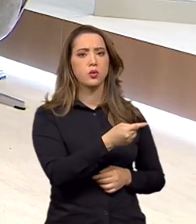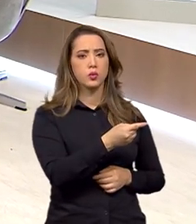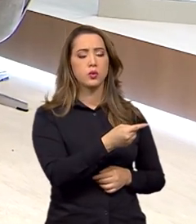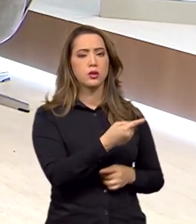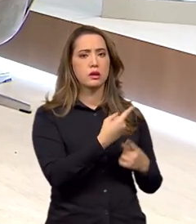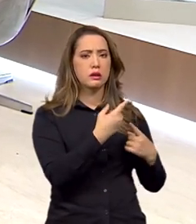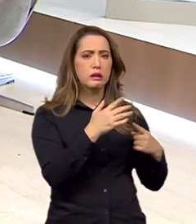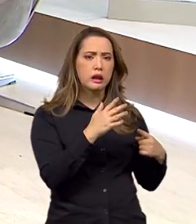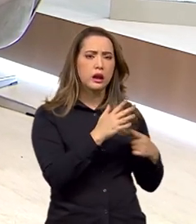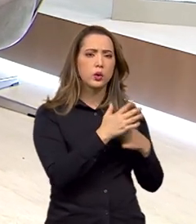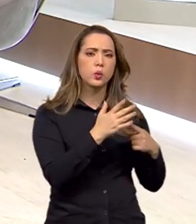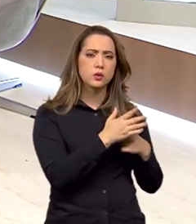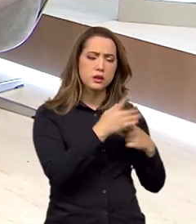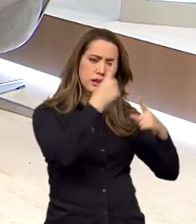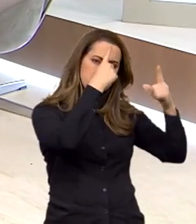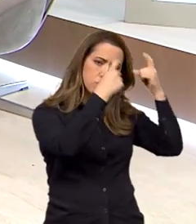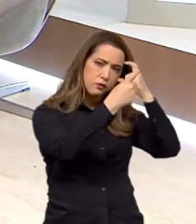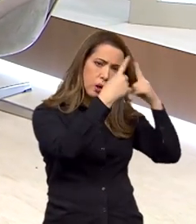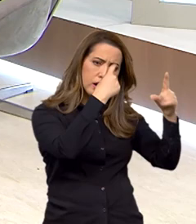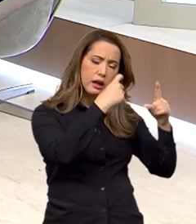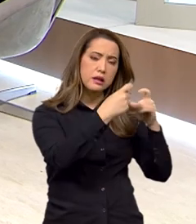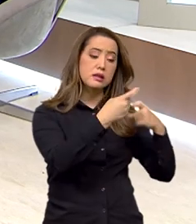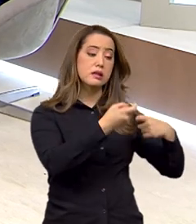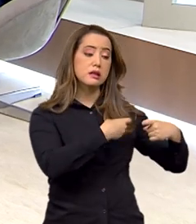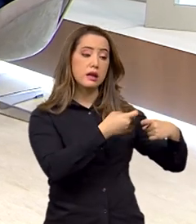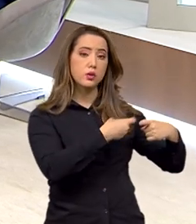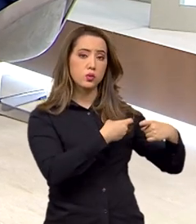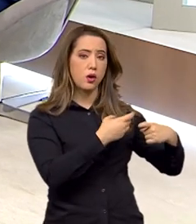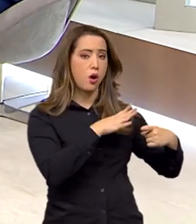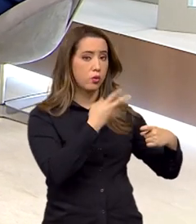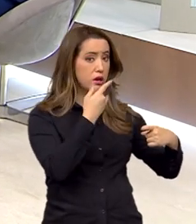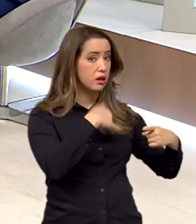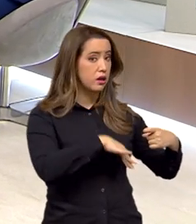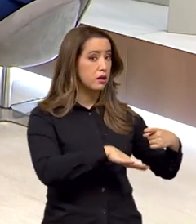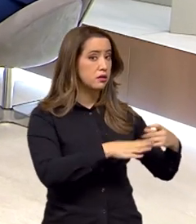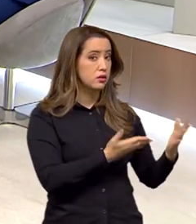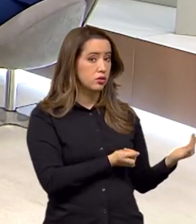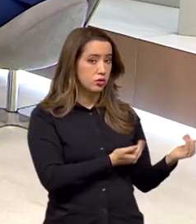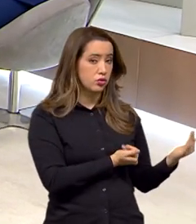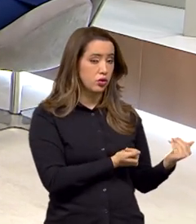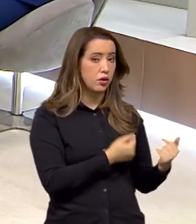contra crianças e adolescentes. e, nesse ano, mais de 6 mil.